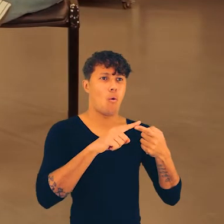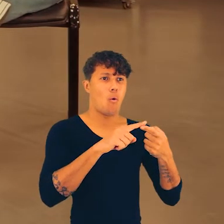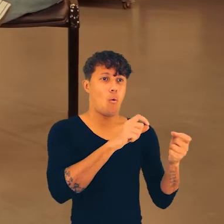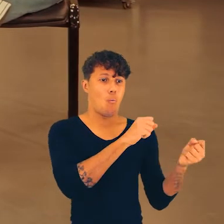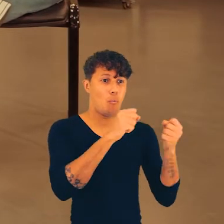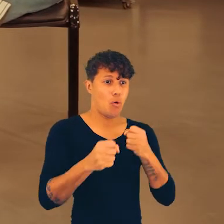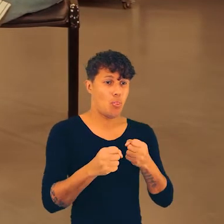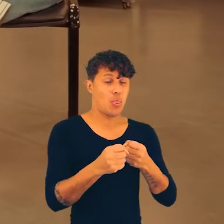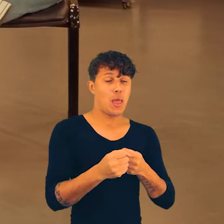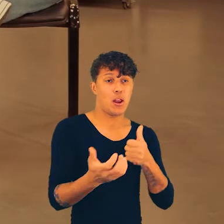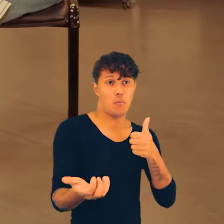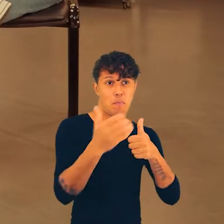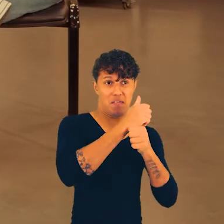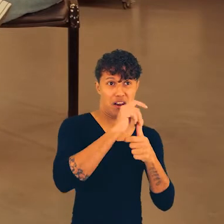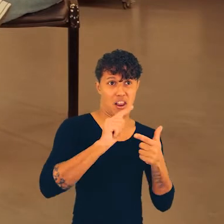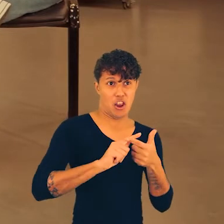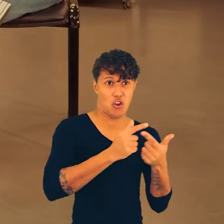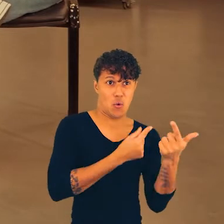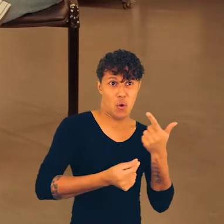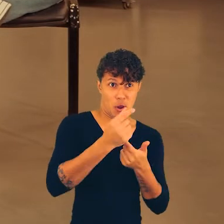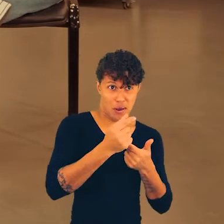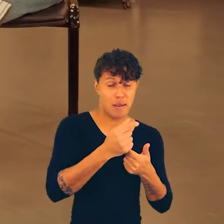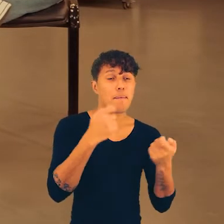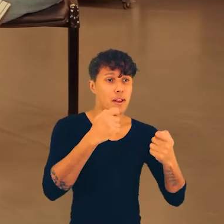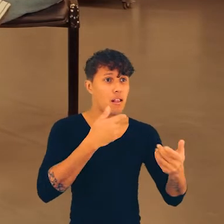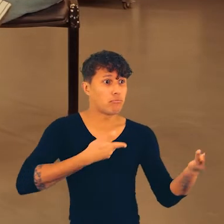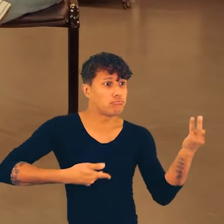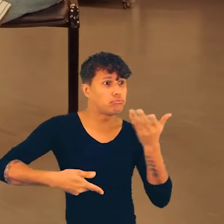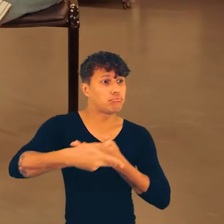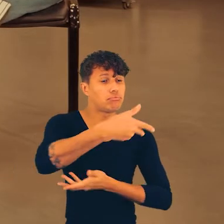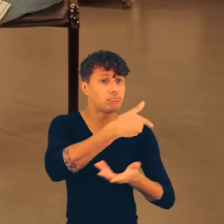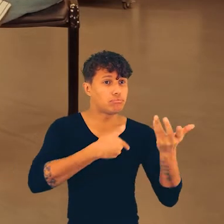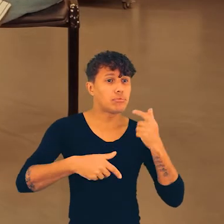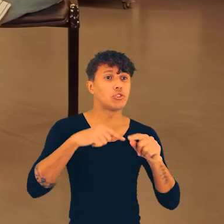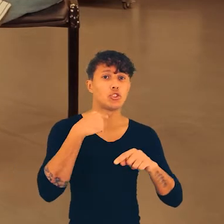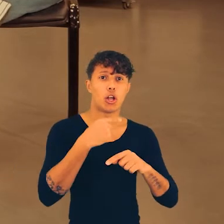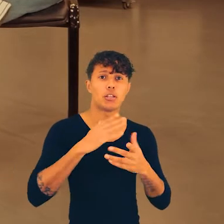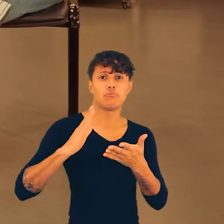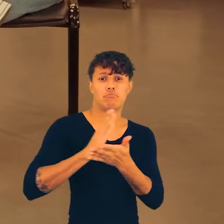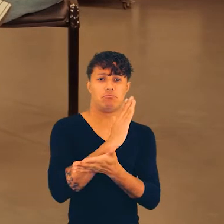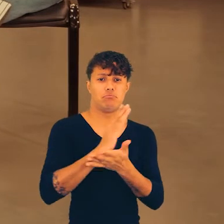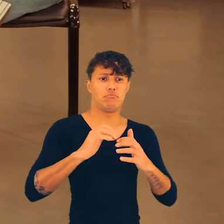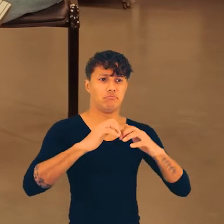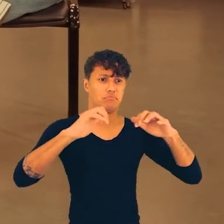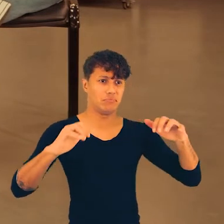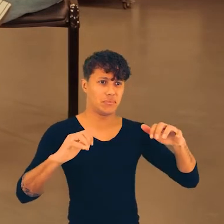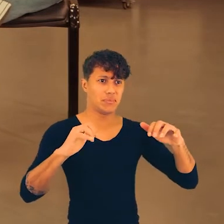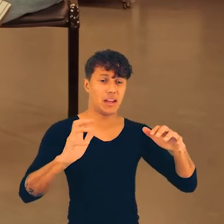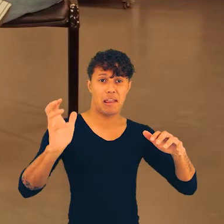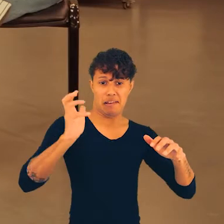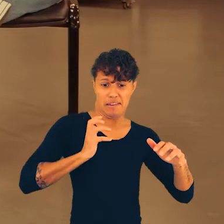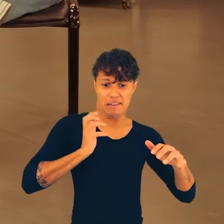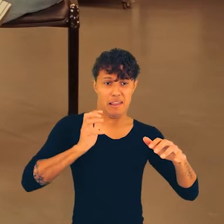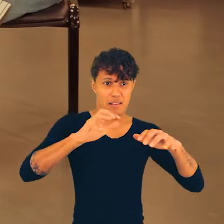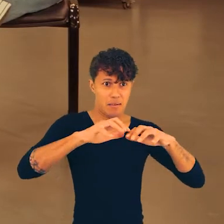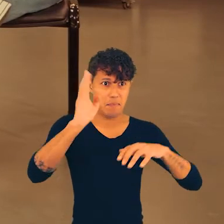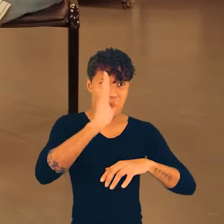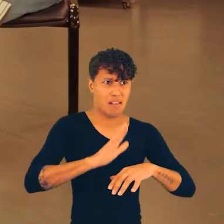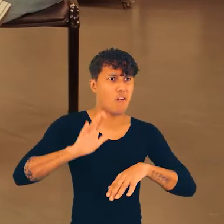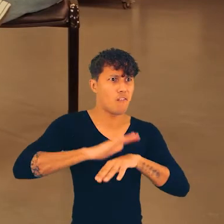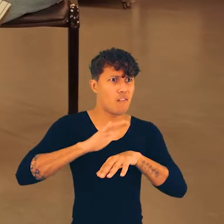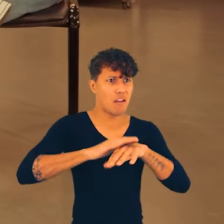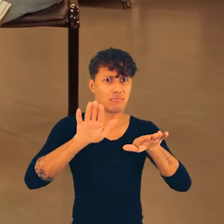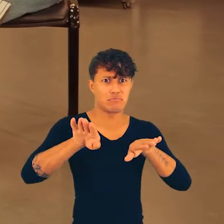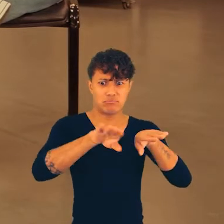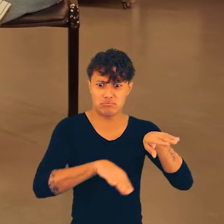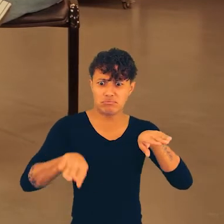econômico e o poder dos privilégios sociais que eles também precisam começar a dialogar com a gente no sentido de repartir todas as riquezas